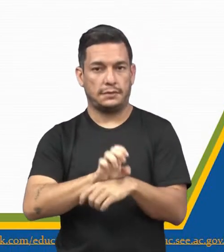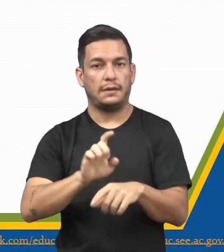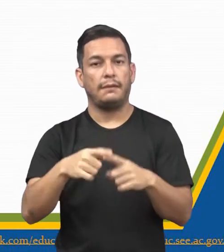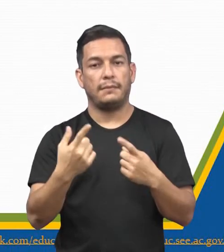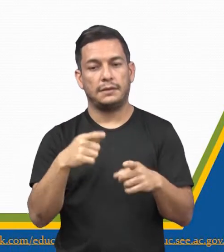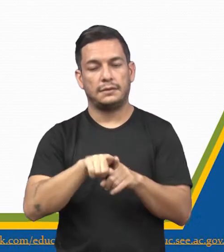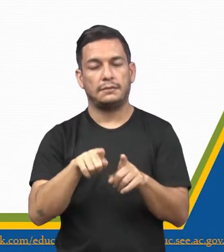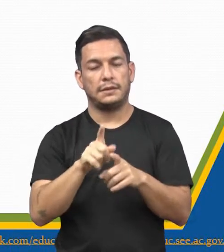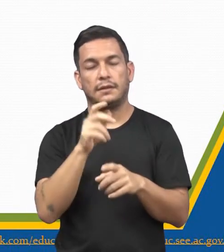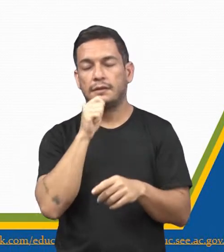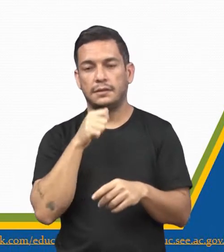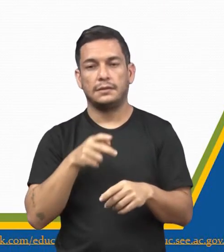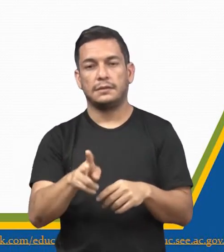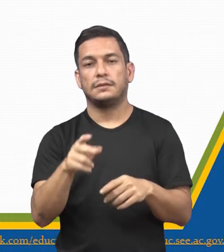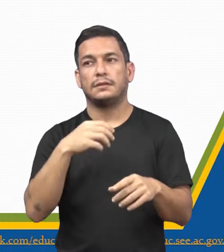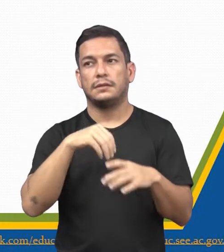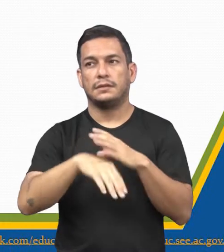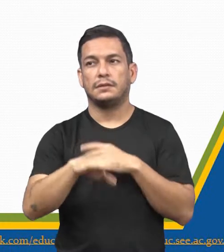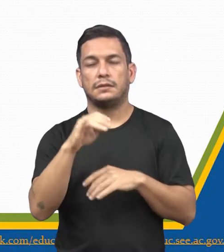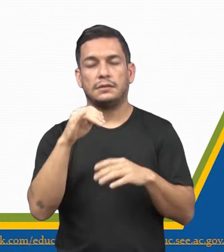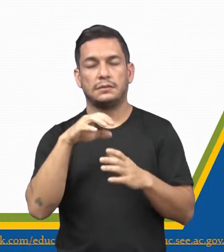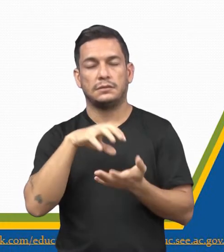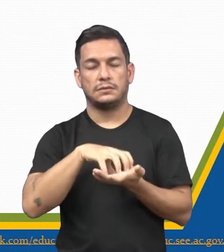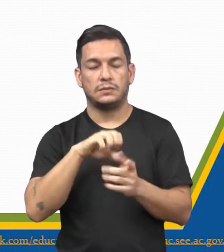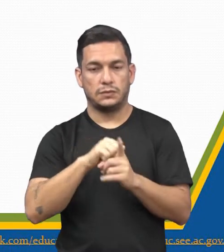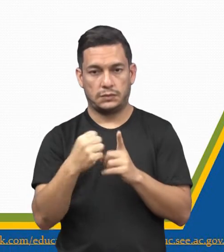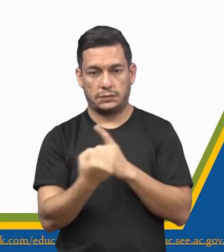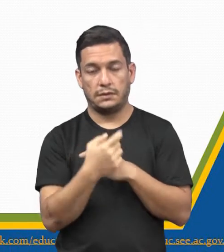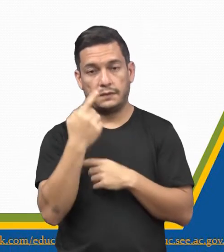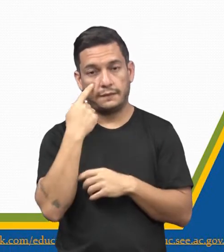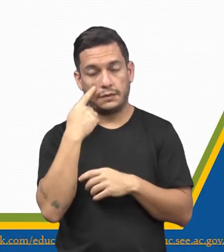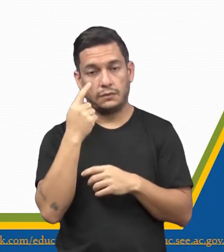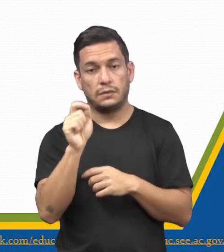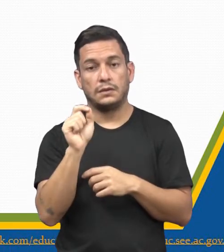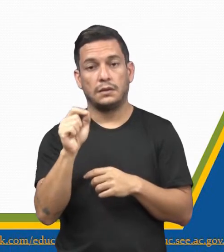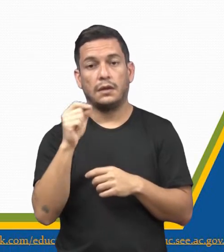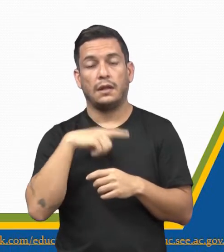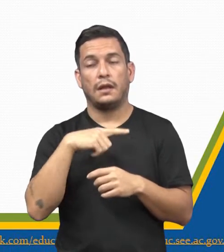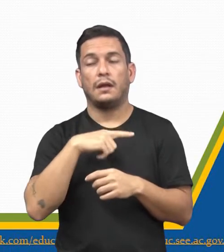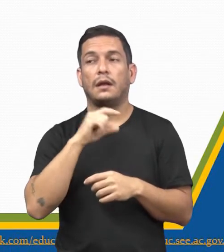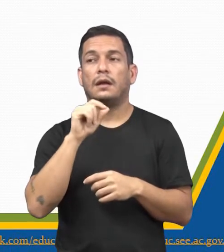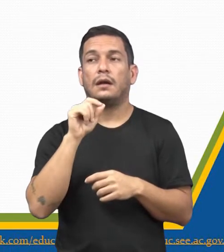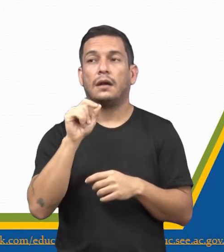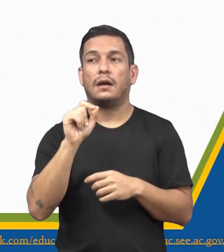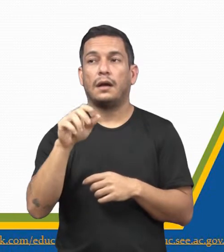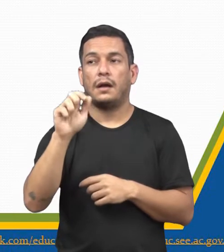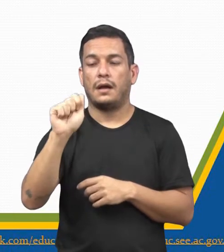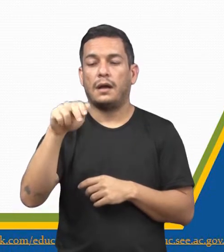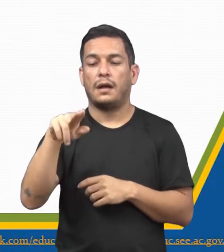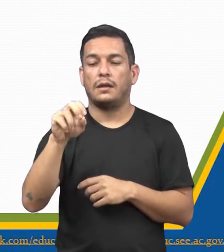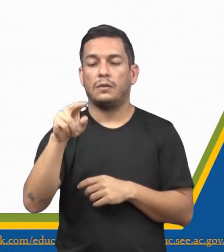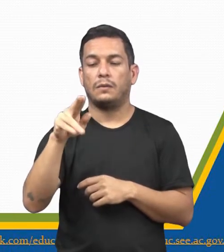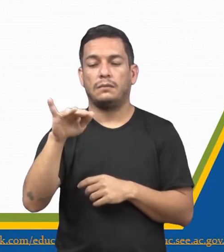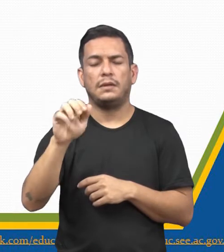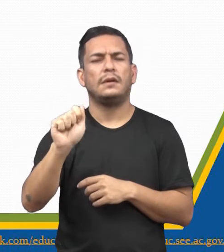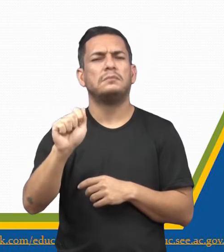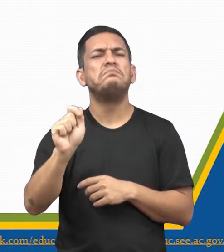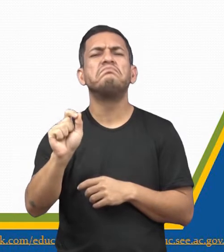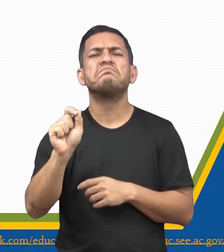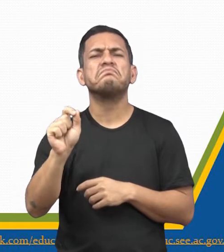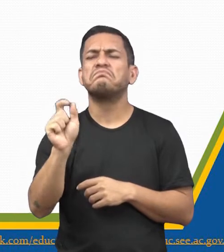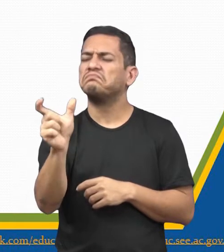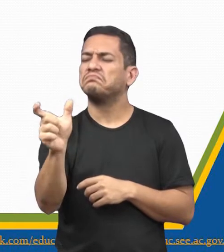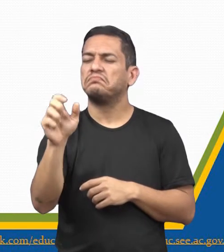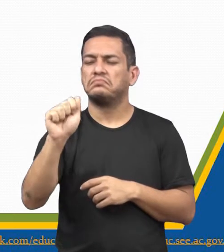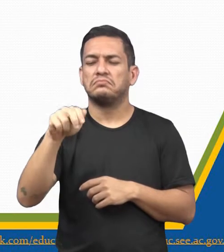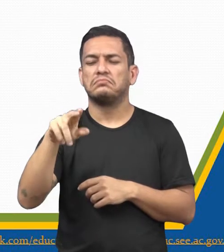dentro das instituições sociais, nós podemos ver aqui que nós temos uma questão chamada Anomia. que seria